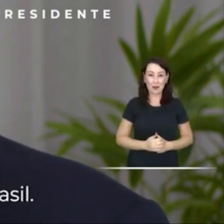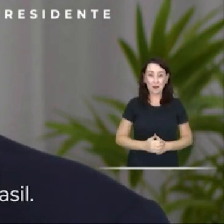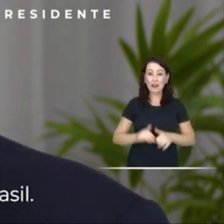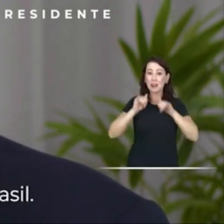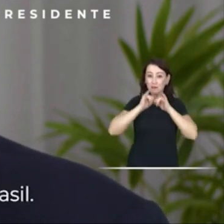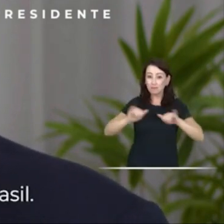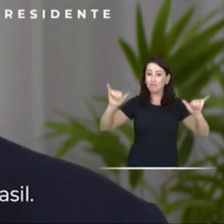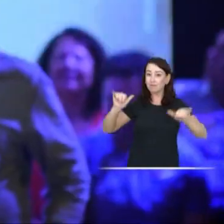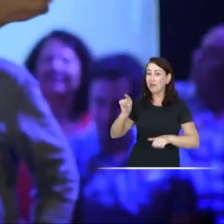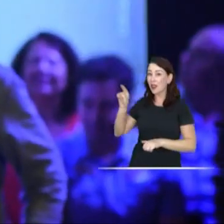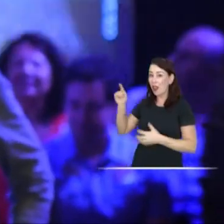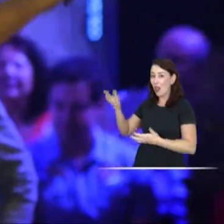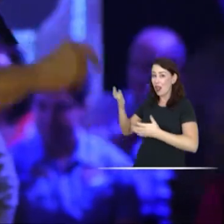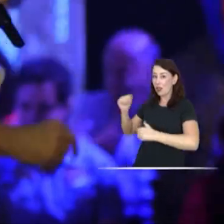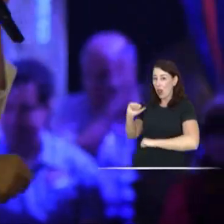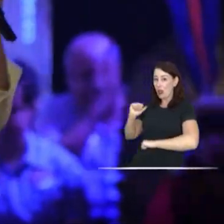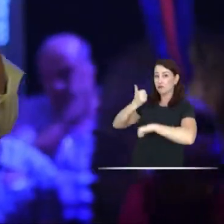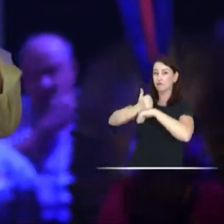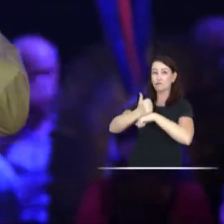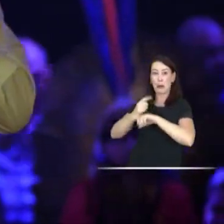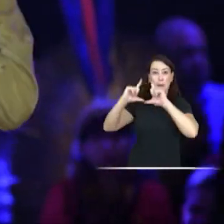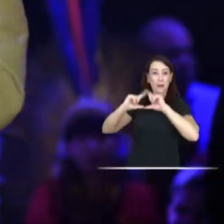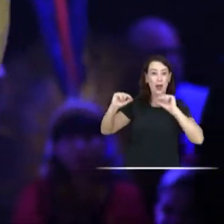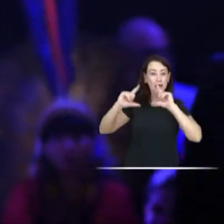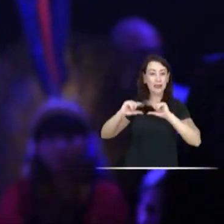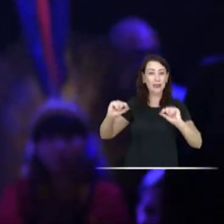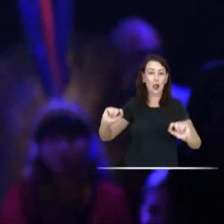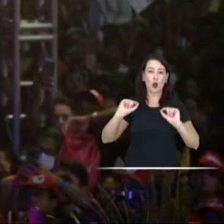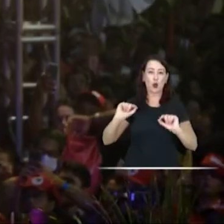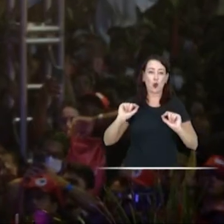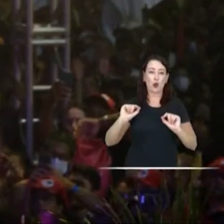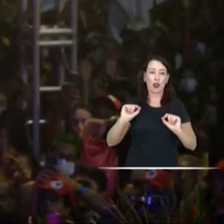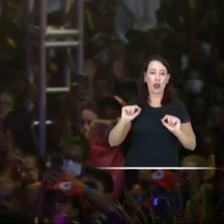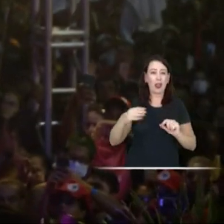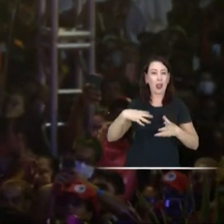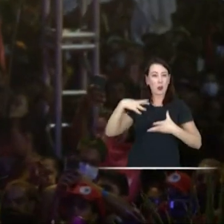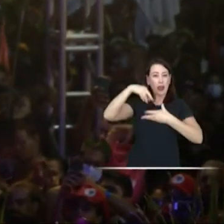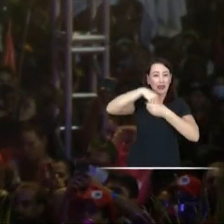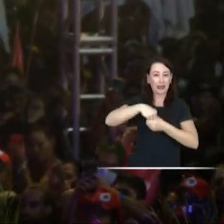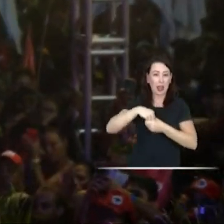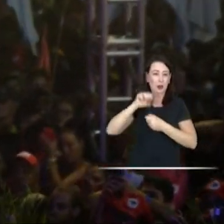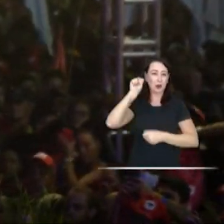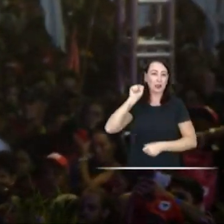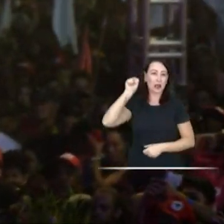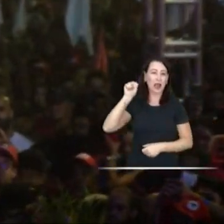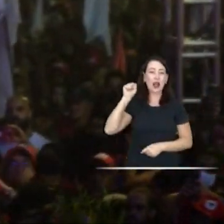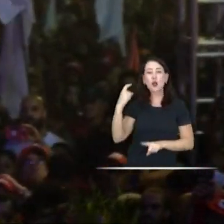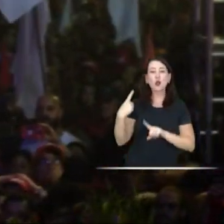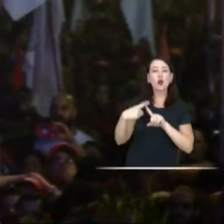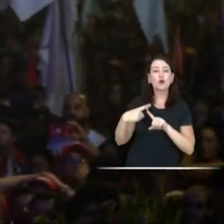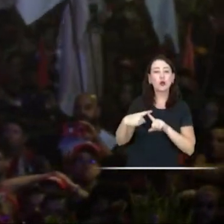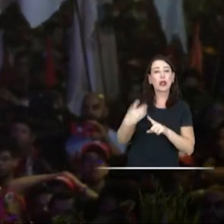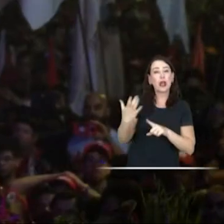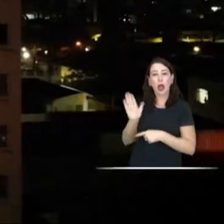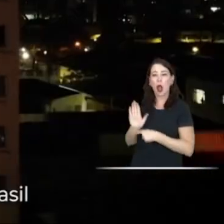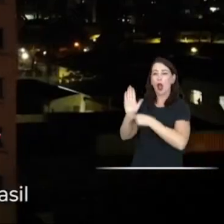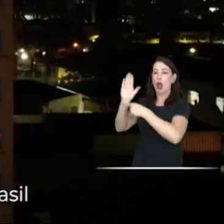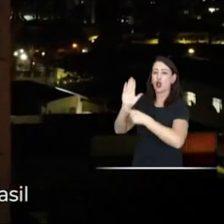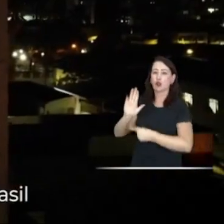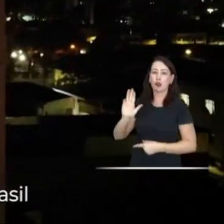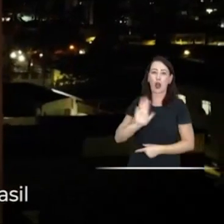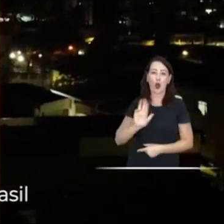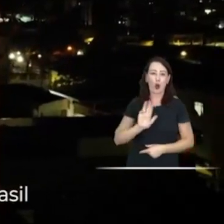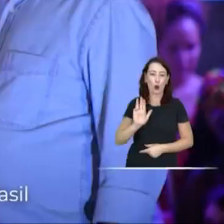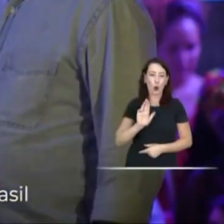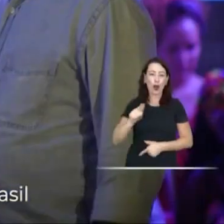nós iremos mudar o Brasil. E eu quero em Brasília, presidente Lula, me trincherar no Senado Federal. Para